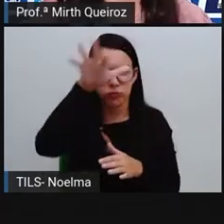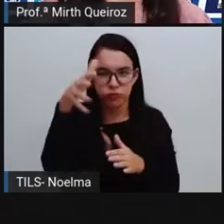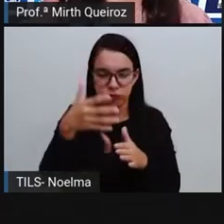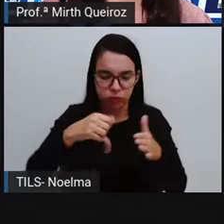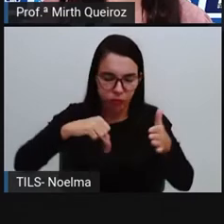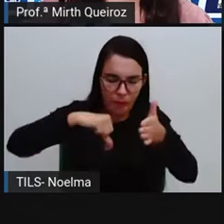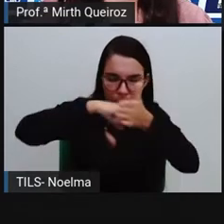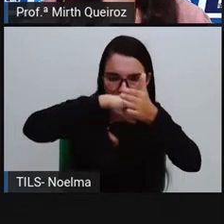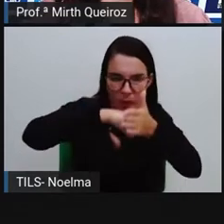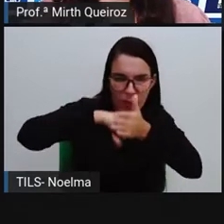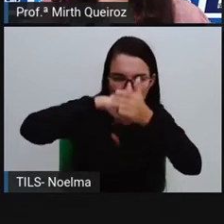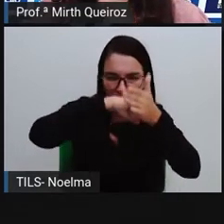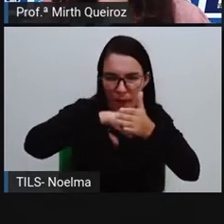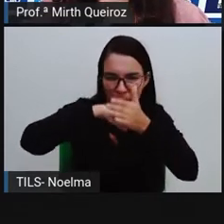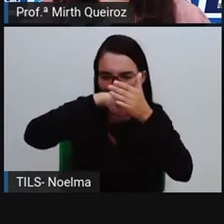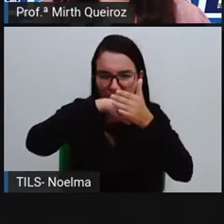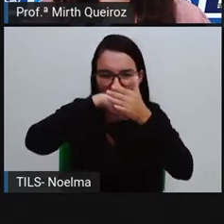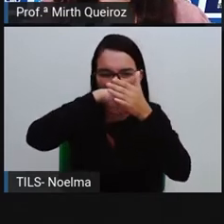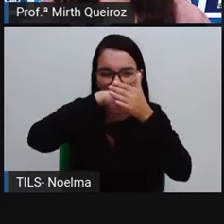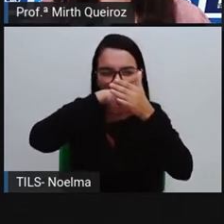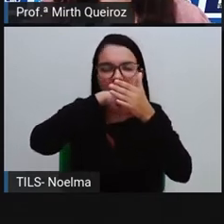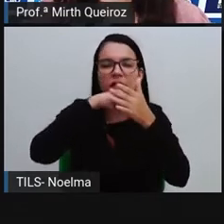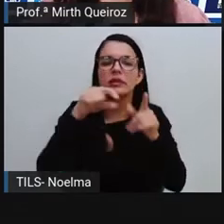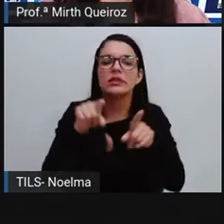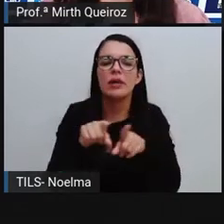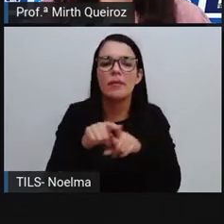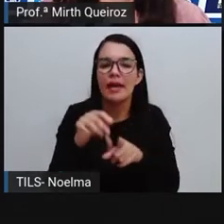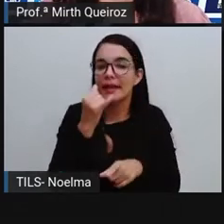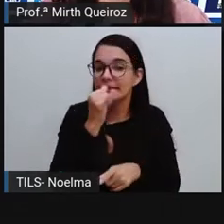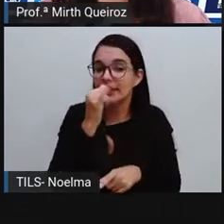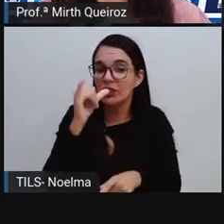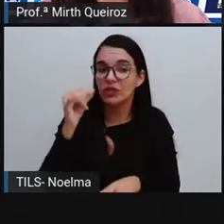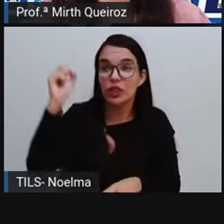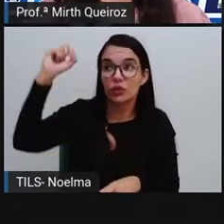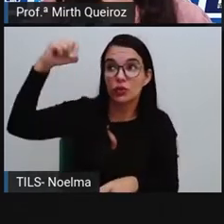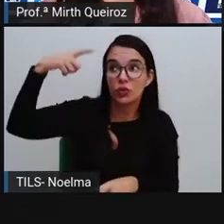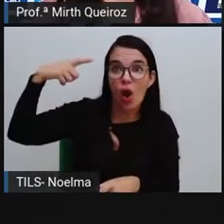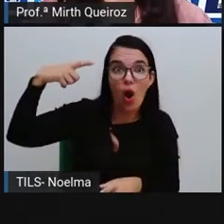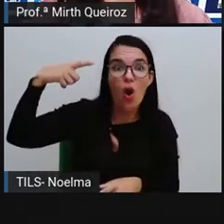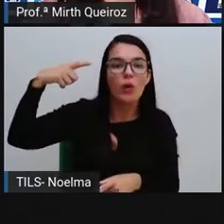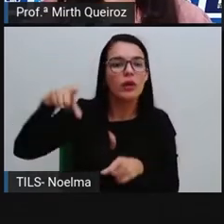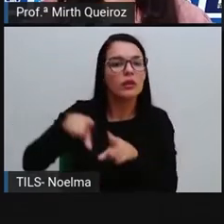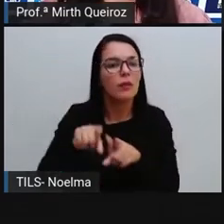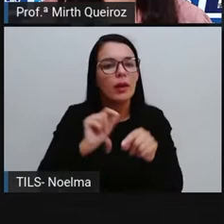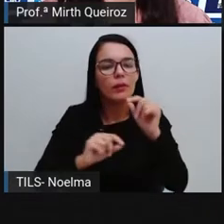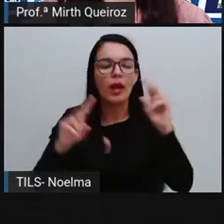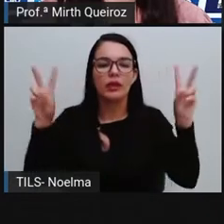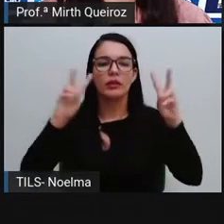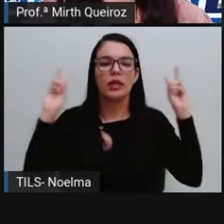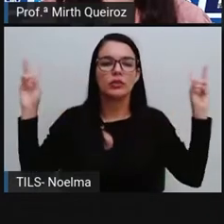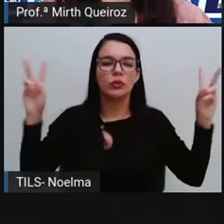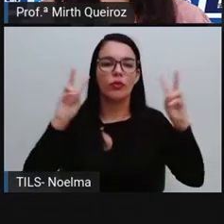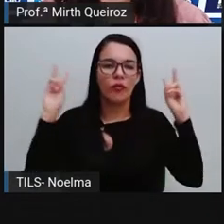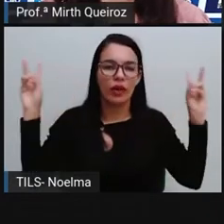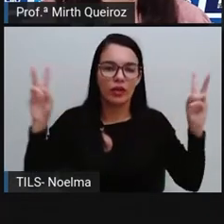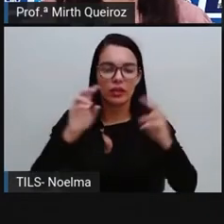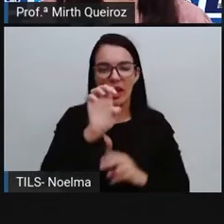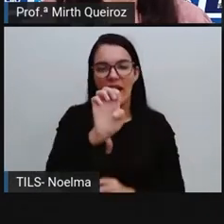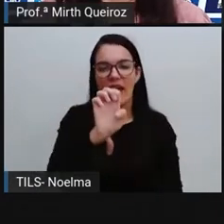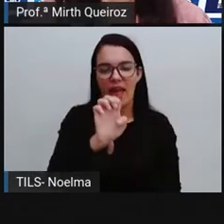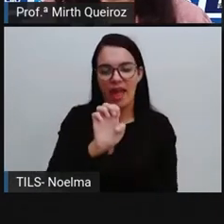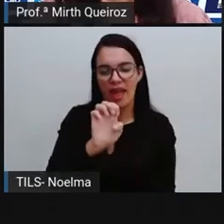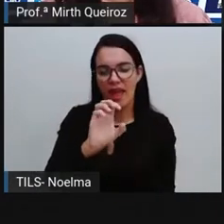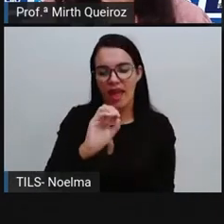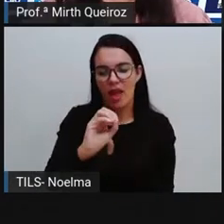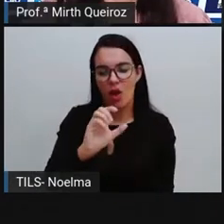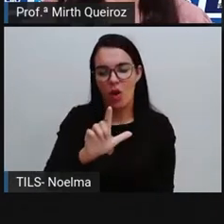água. Nós temos a energia renovável também, a solar. E nós temos também a eólica, que é